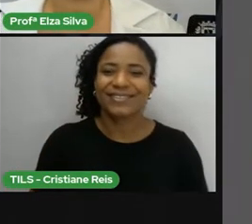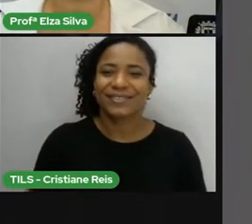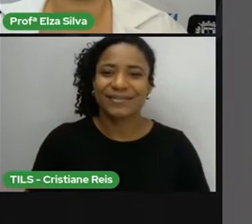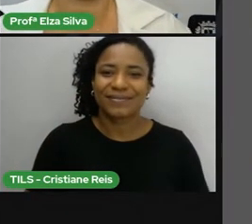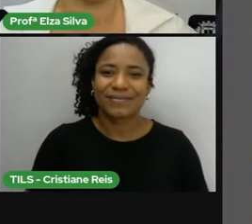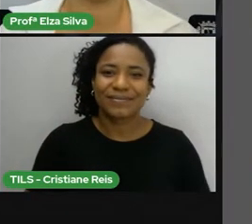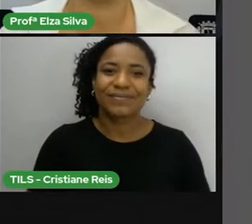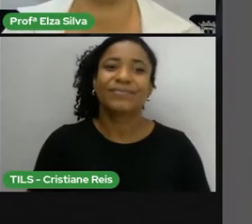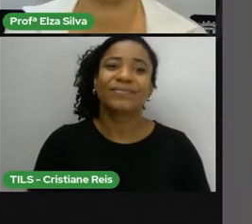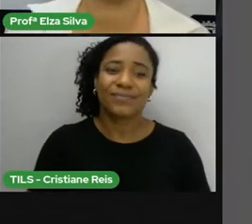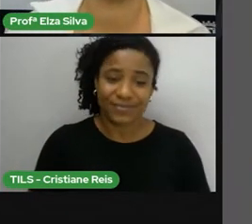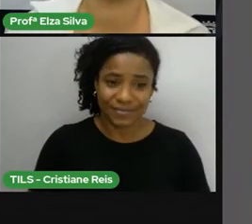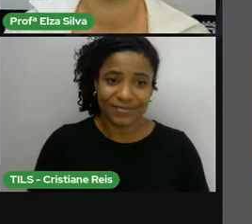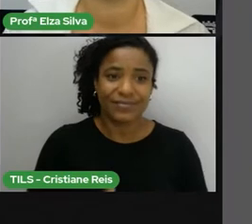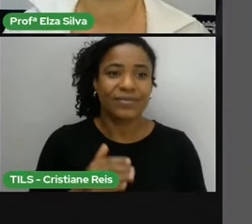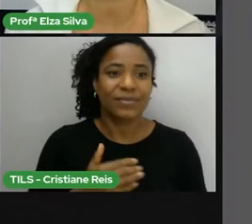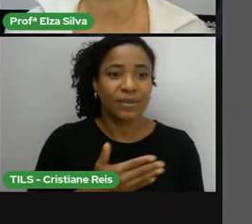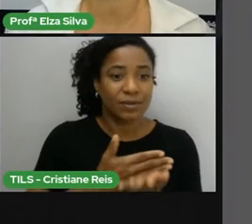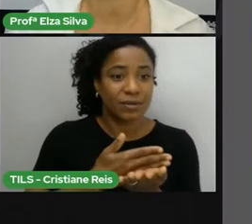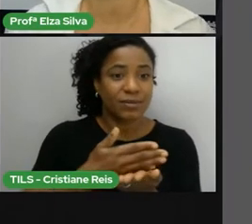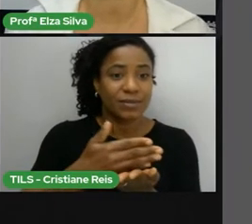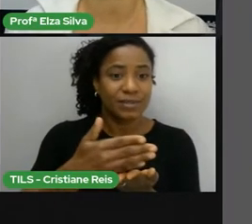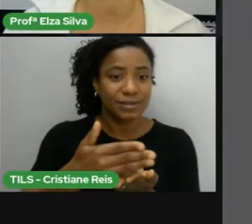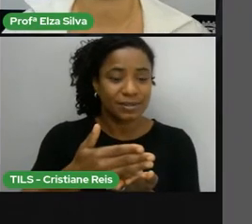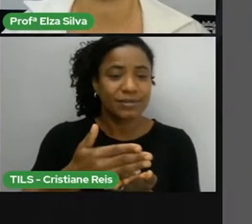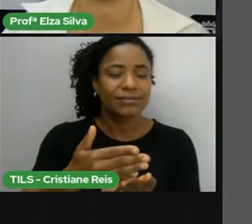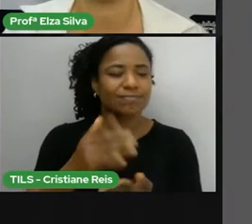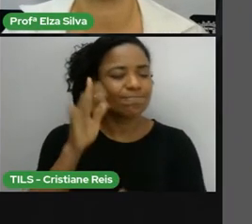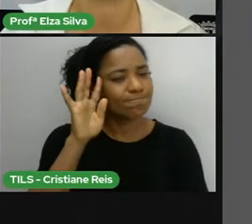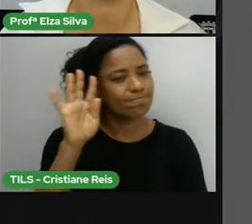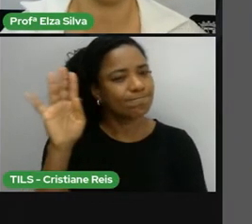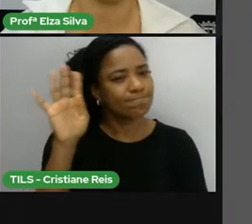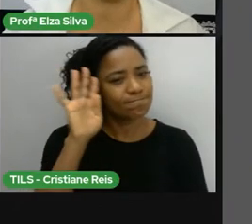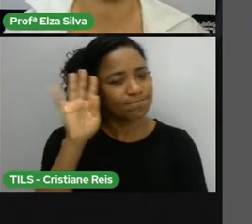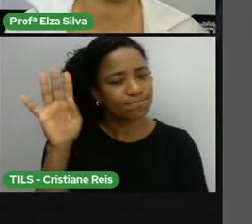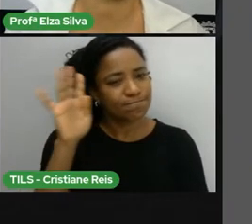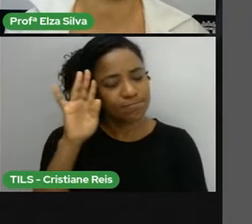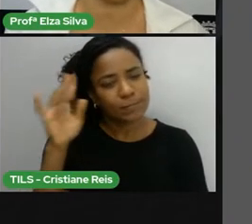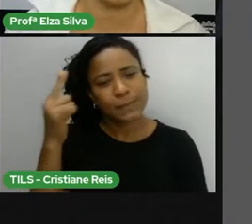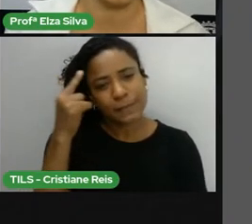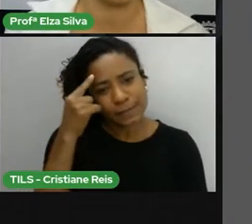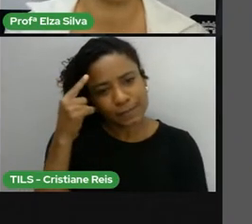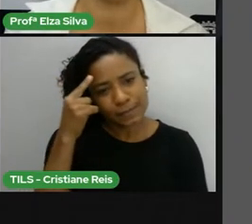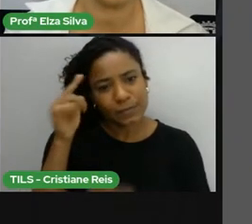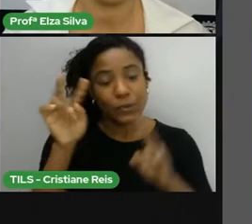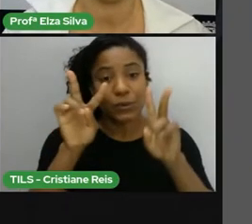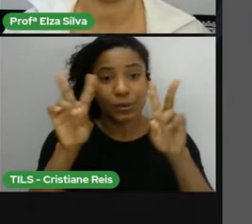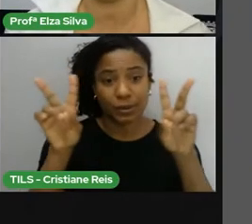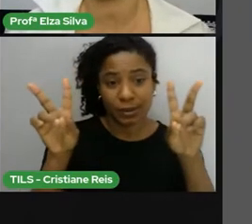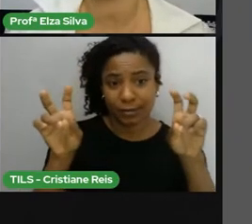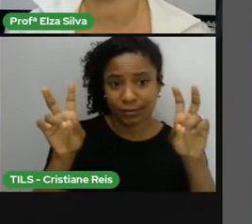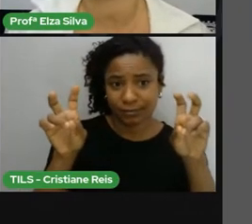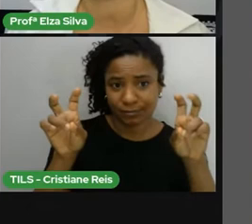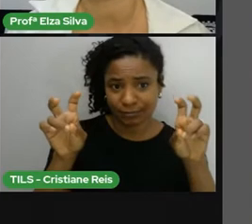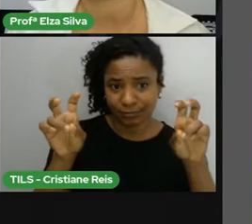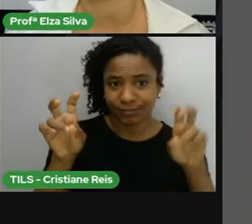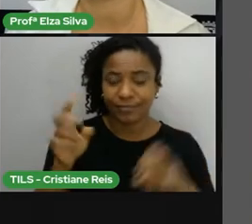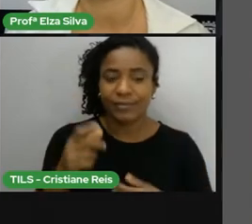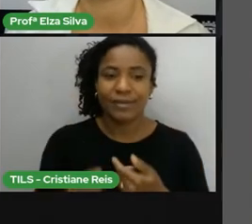Para começarmos, gostaria que nós pensássemos um pouco sobre esse tema. Como